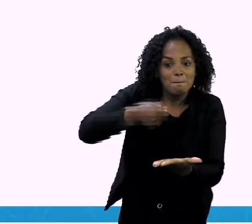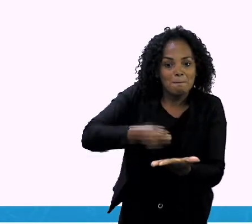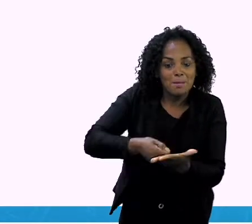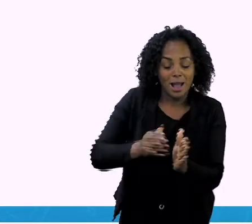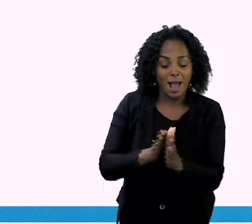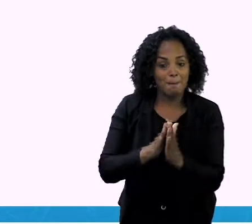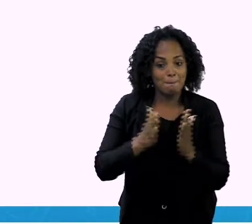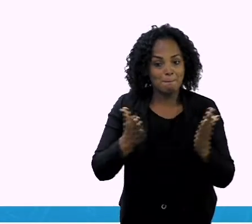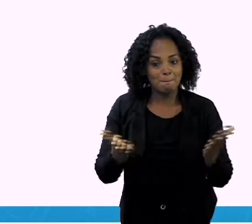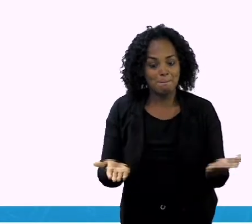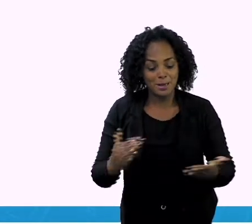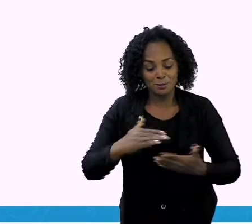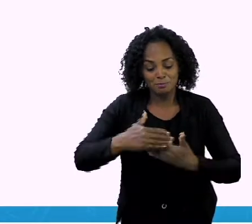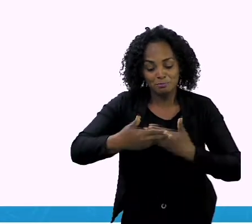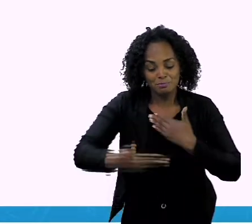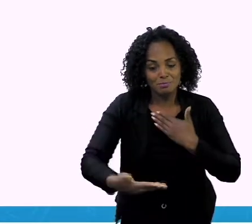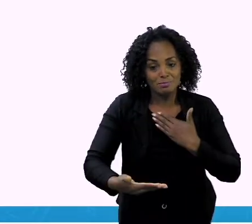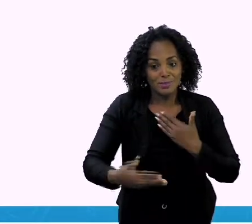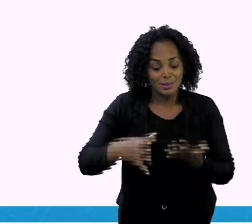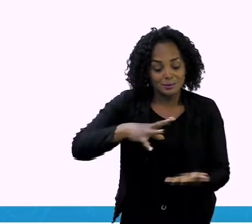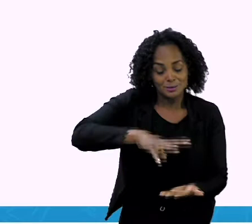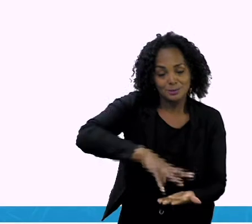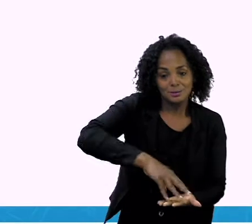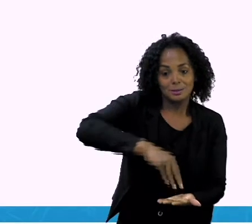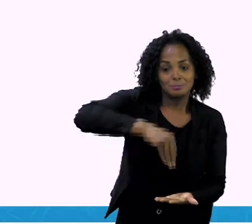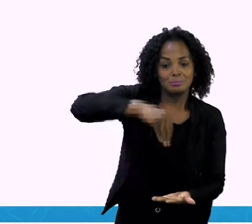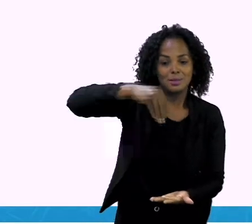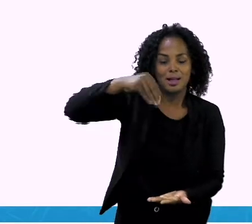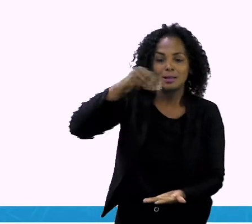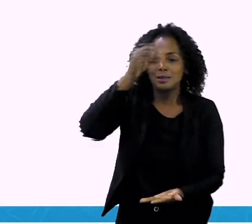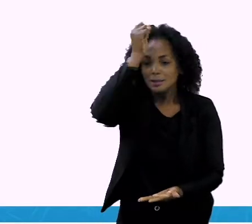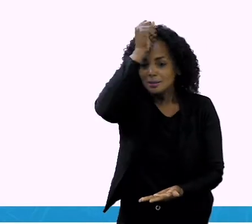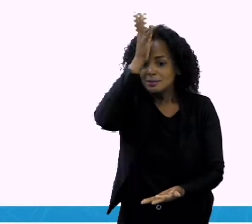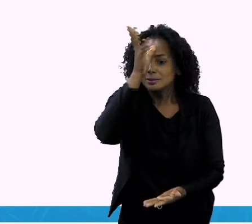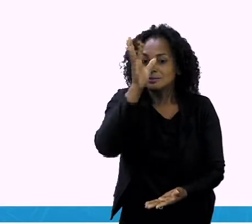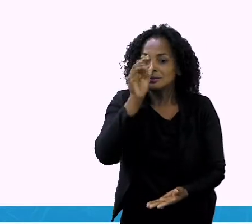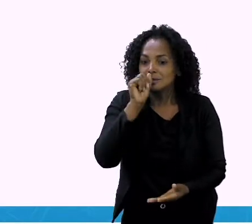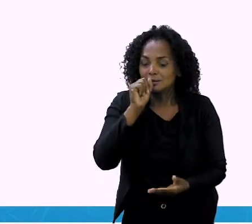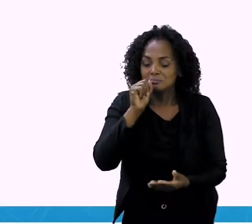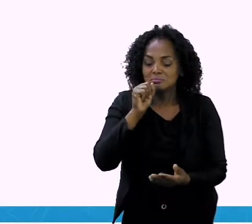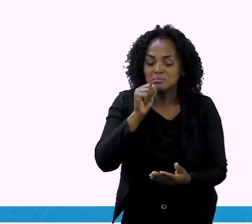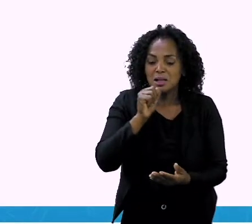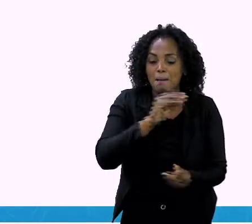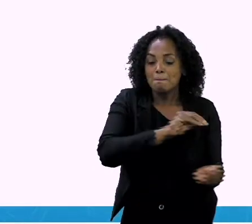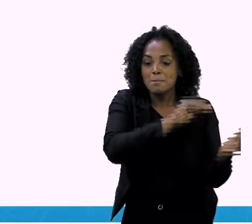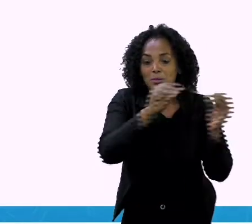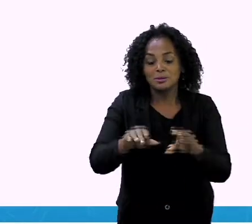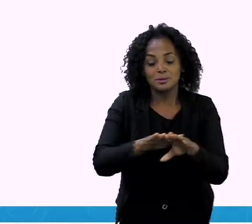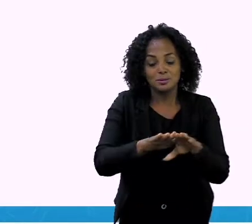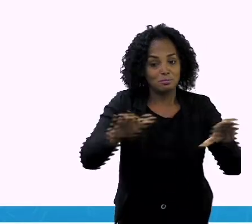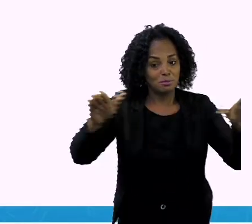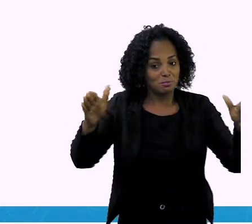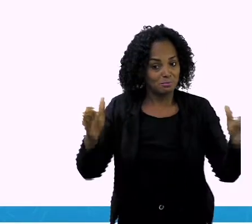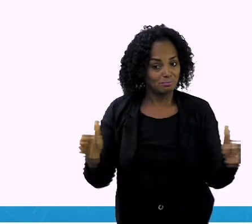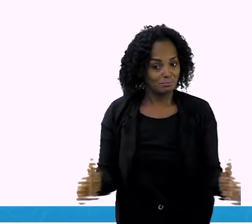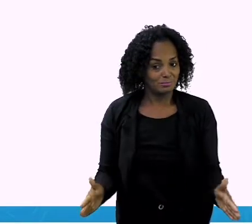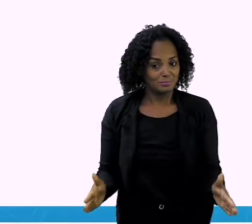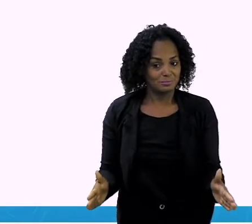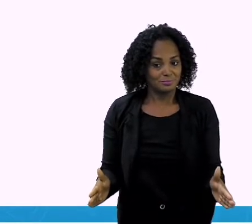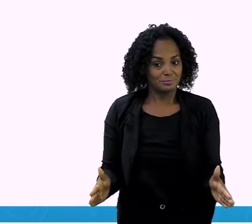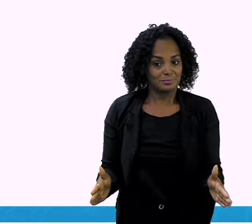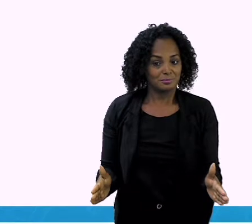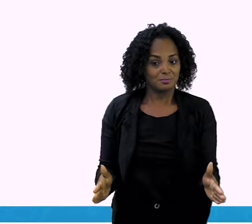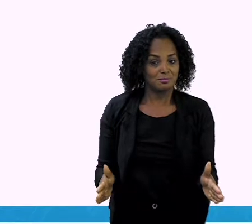o embrulho e tirou de dentro uma galinha. Botou a galinha em cima do balcão.